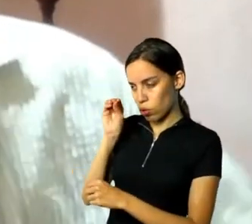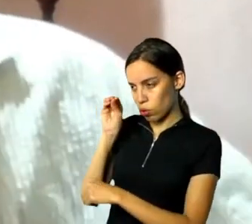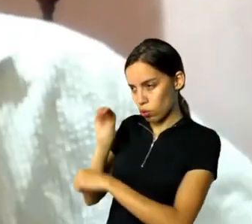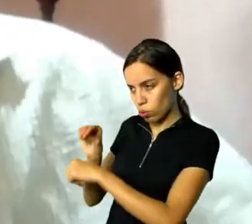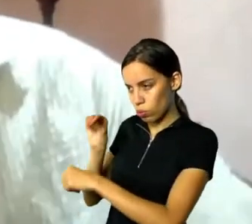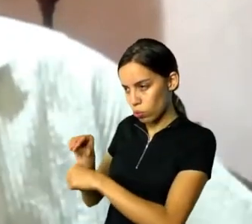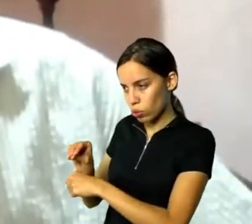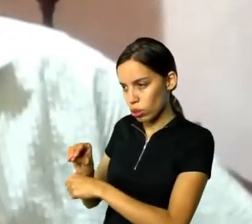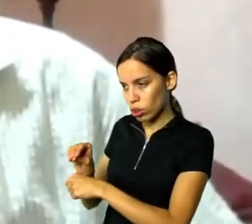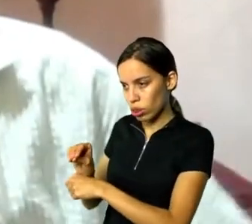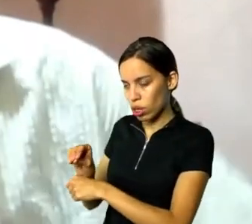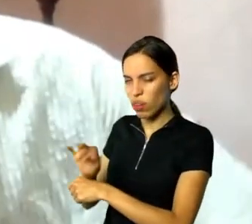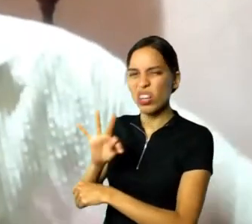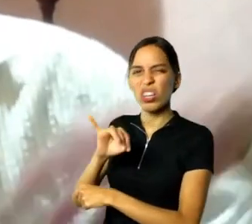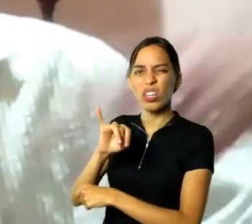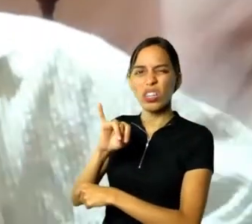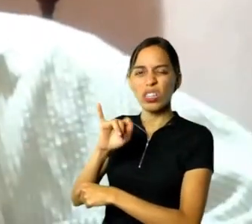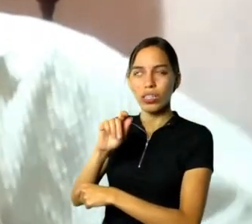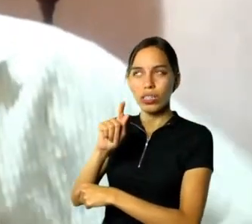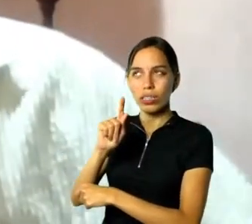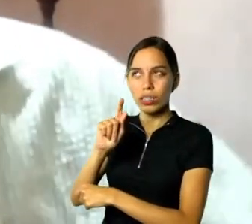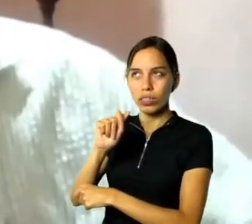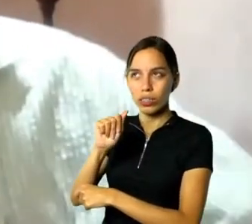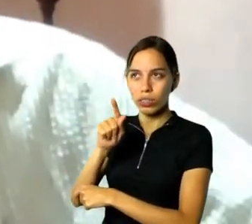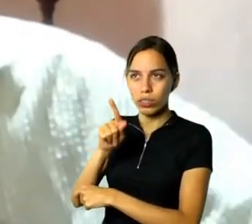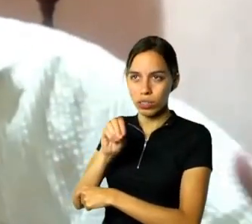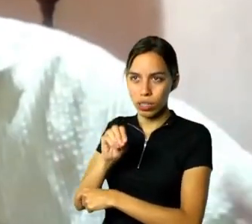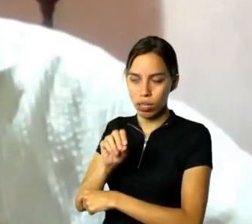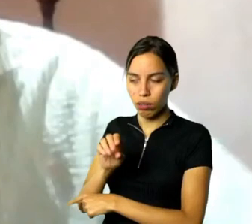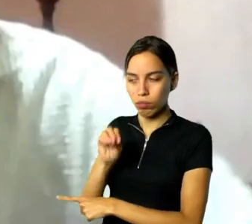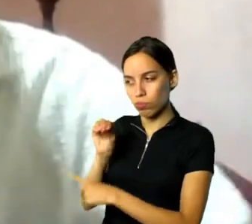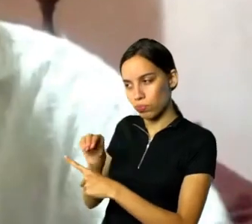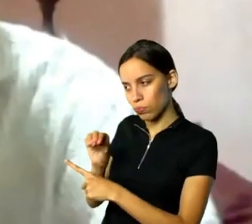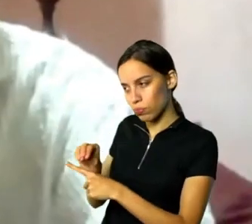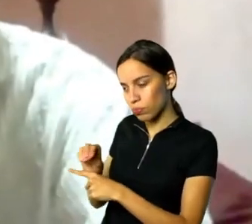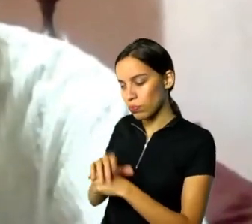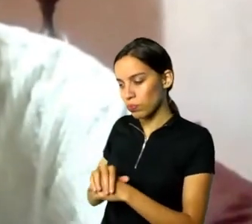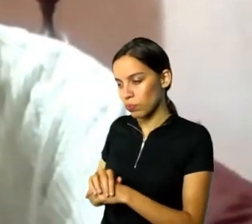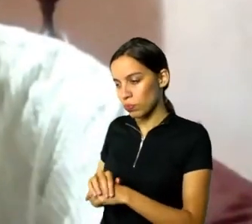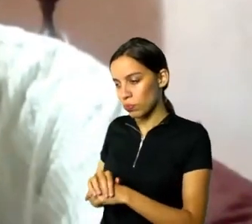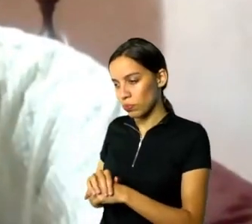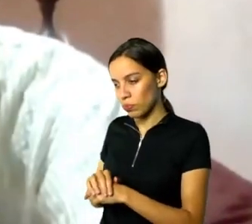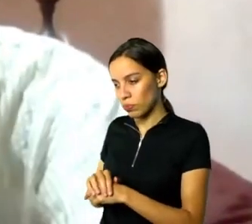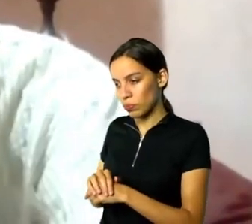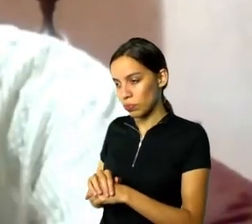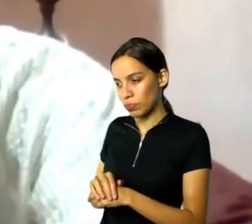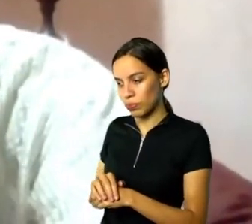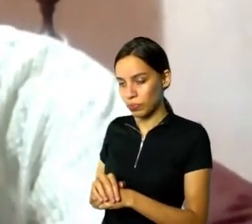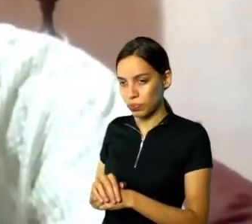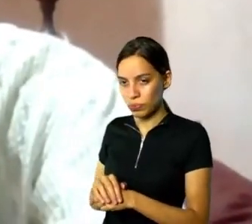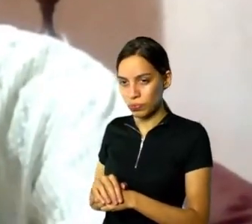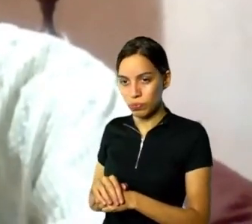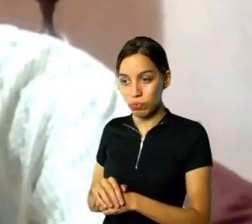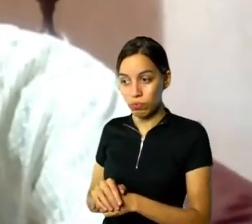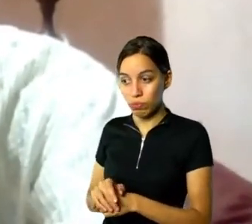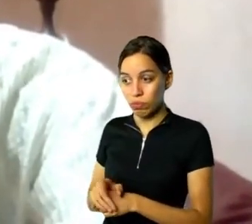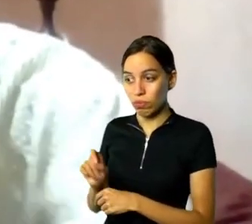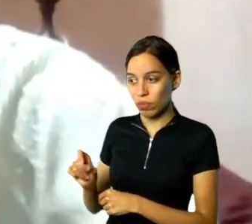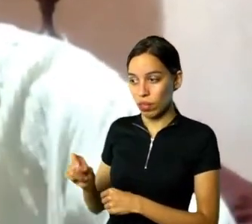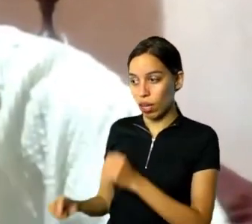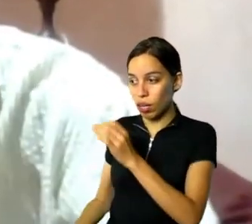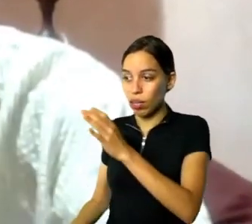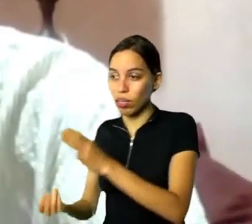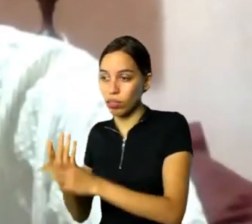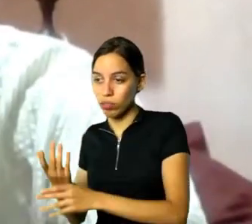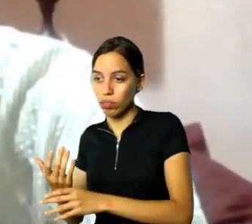defendeu, deixou ele morando com o pessoal. Aí a Lúcia Machado de Almeida e o marido dela fizeram a fundação, ele morou na casa de